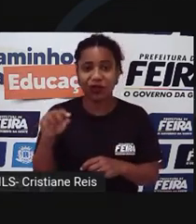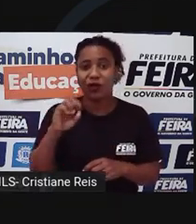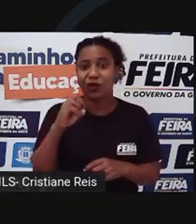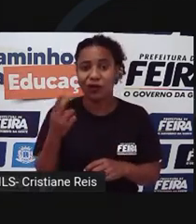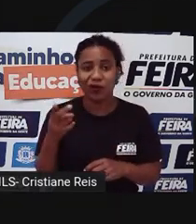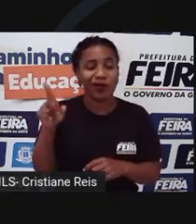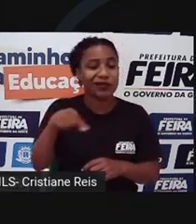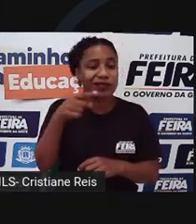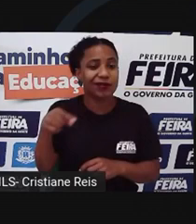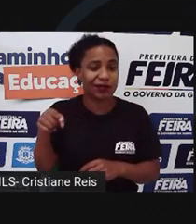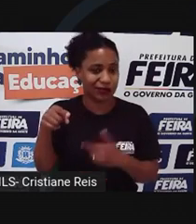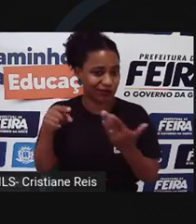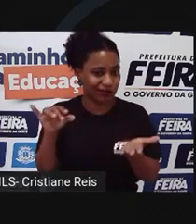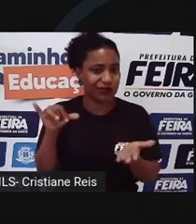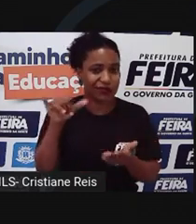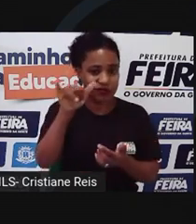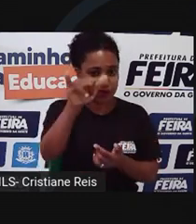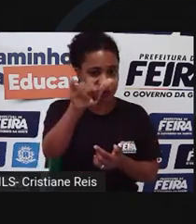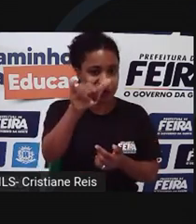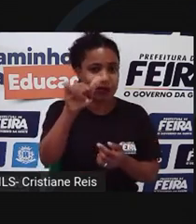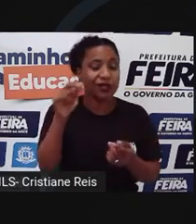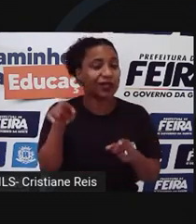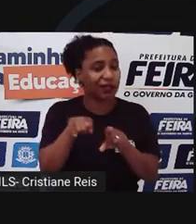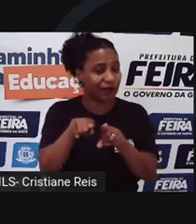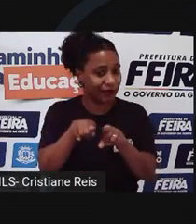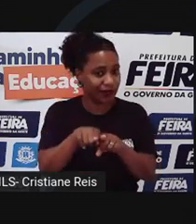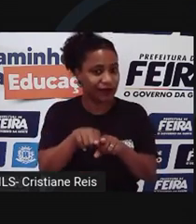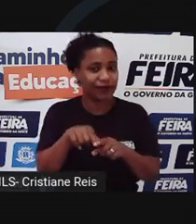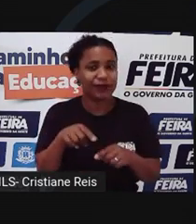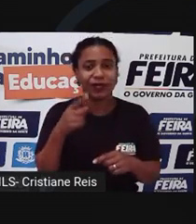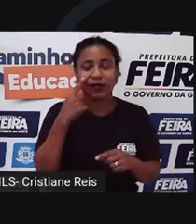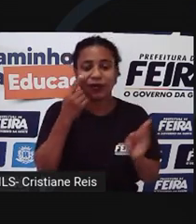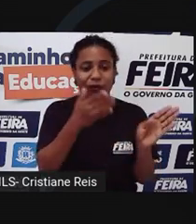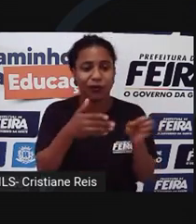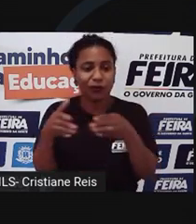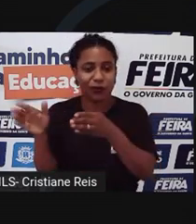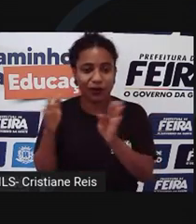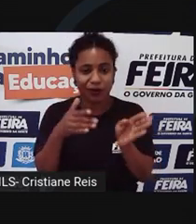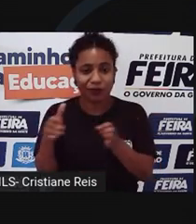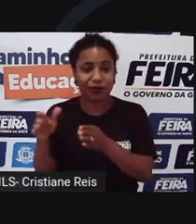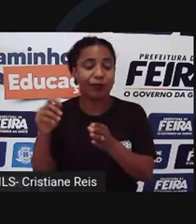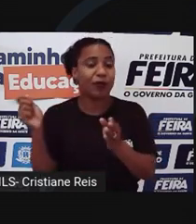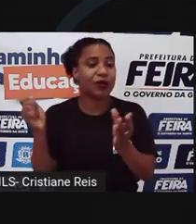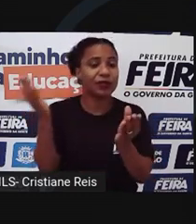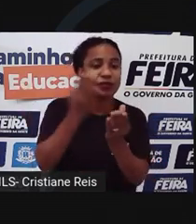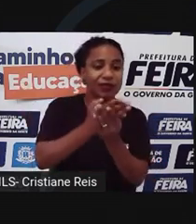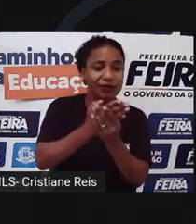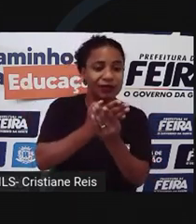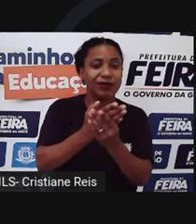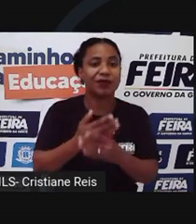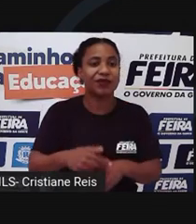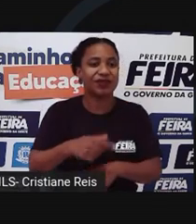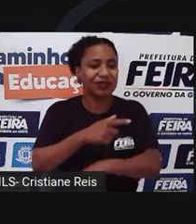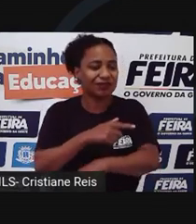deixar aqui ao lado para quem ainda não conferiu assistir. Além da indenização por danos morais e materiais, aquela pessoa que